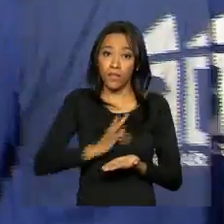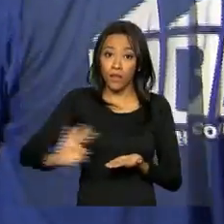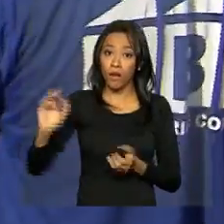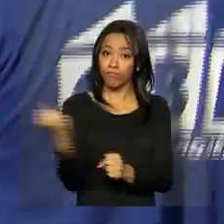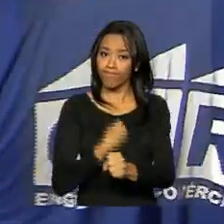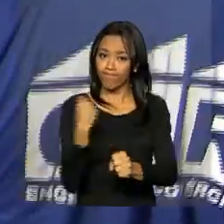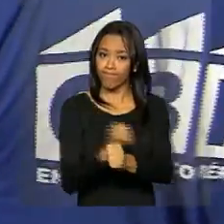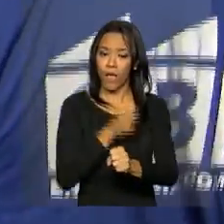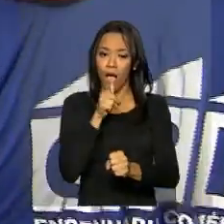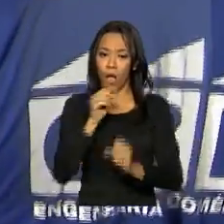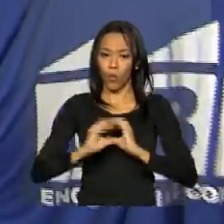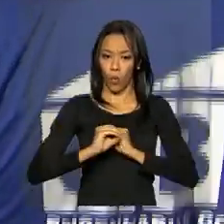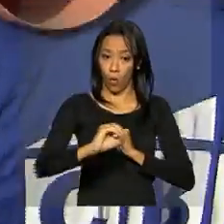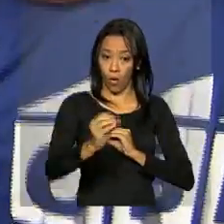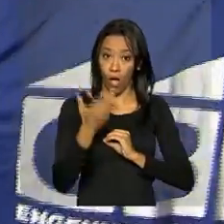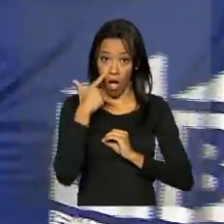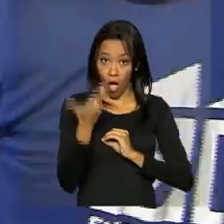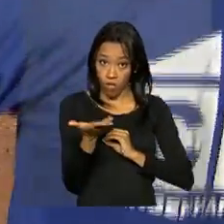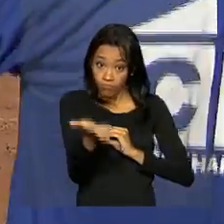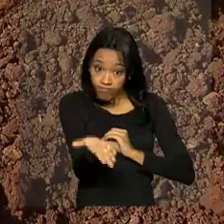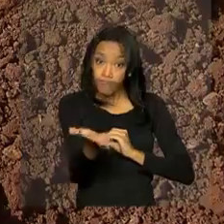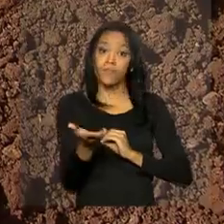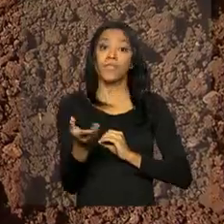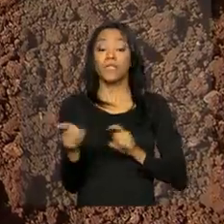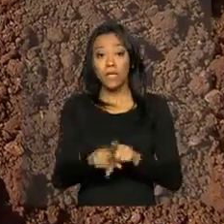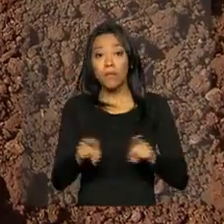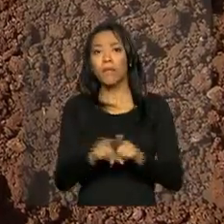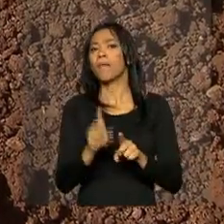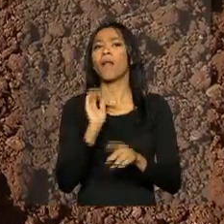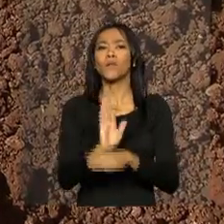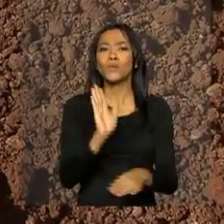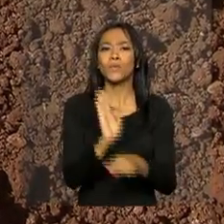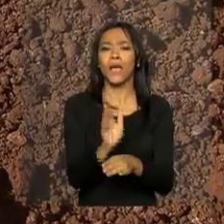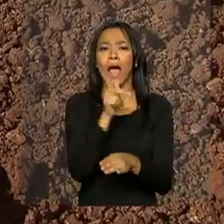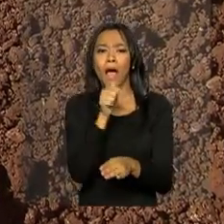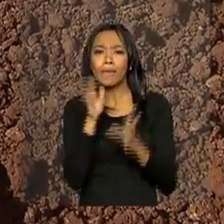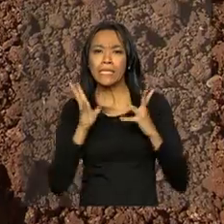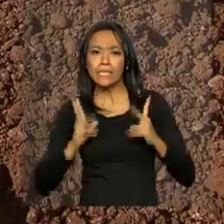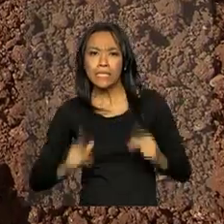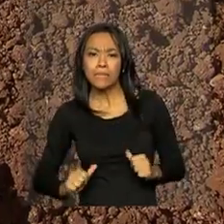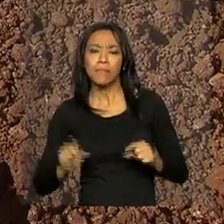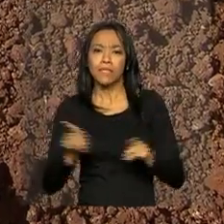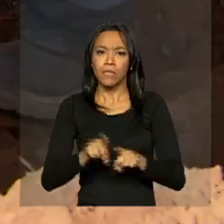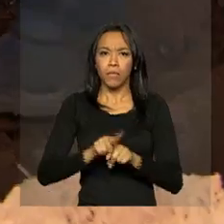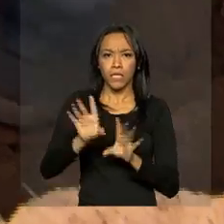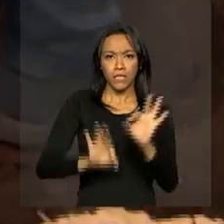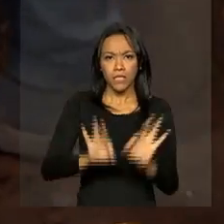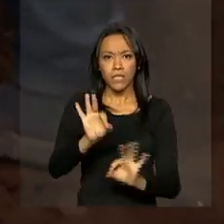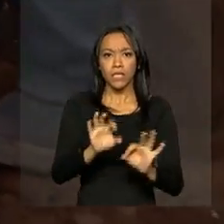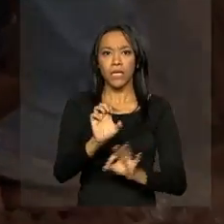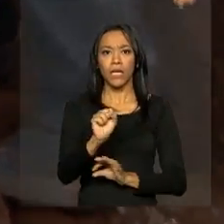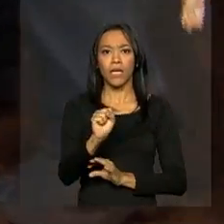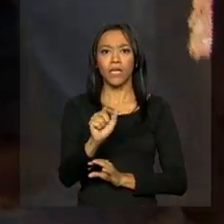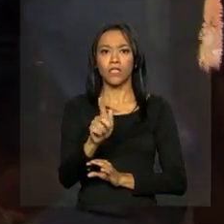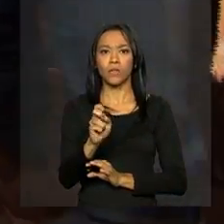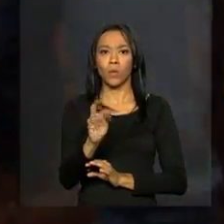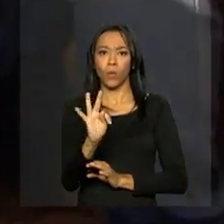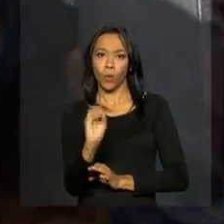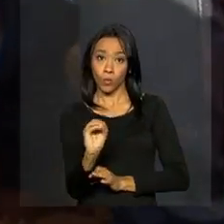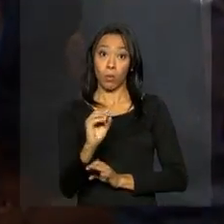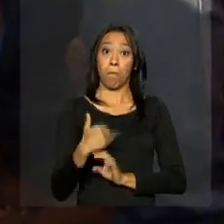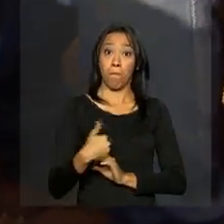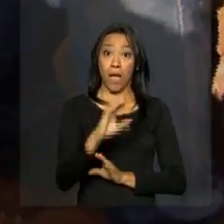obras de saneamento básico, incluindo empreendimentos para ampliar a oferta de água potável e o tratamento de esgoto, mais de R